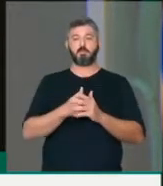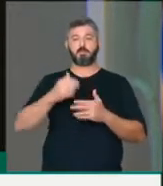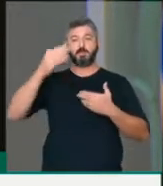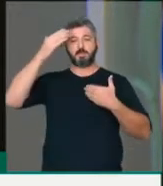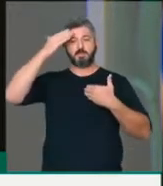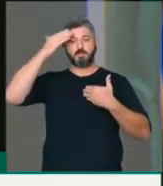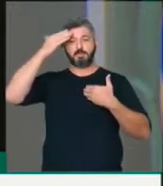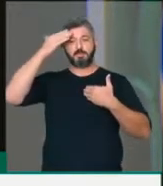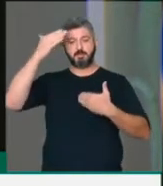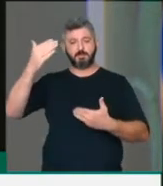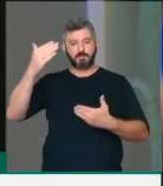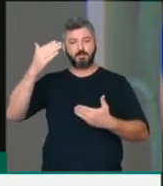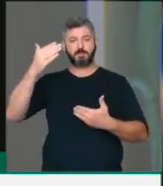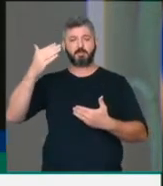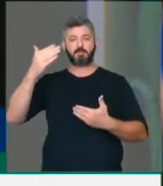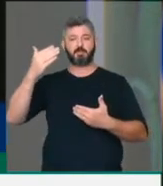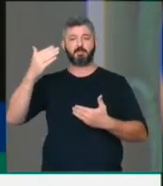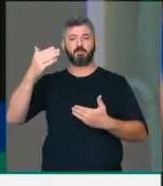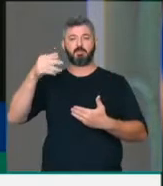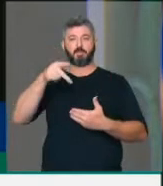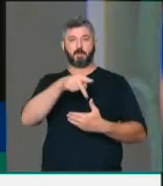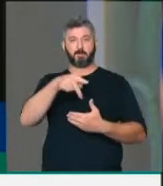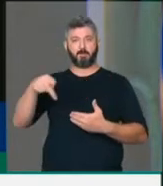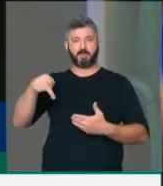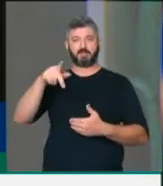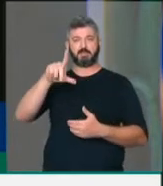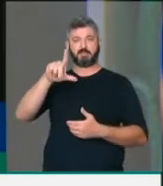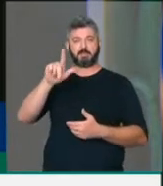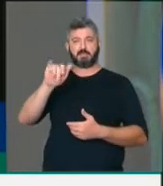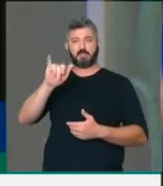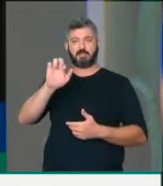agradecer ao Presidente Arthur Lira,